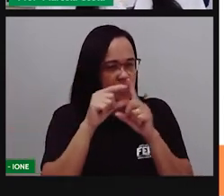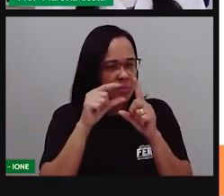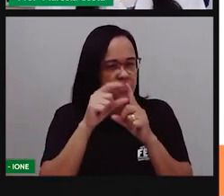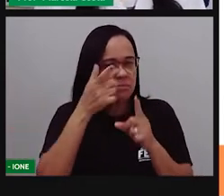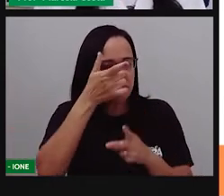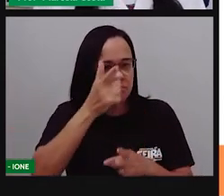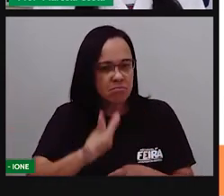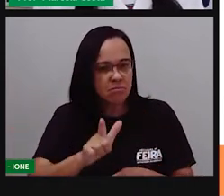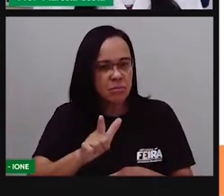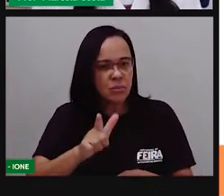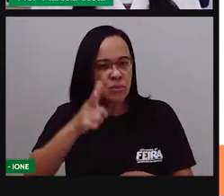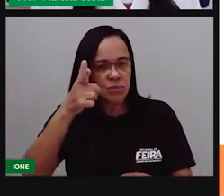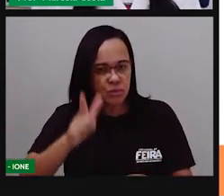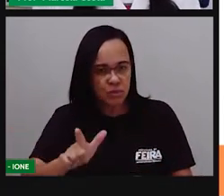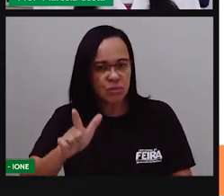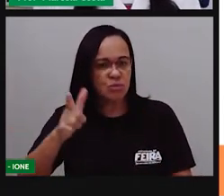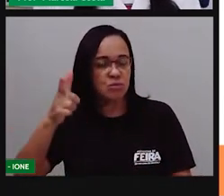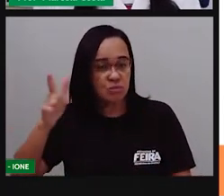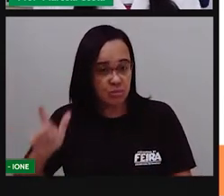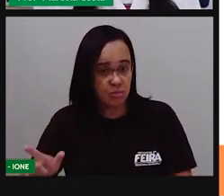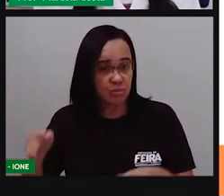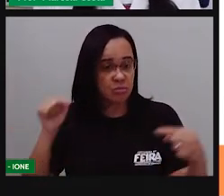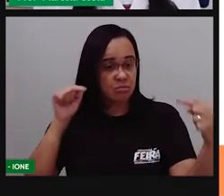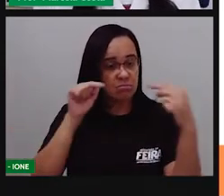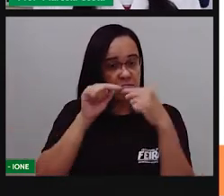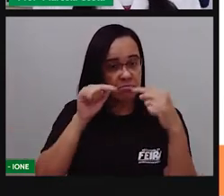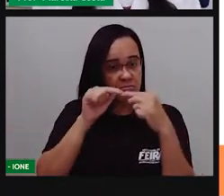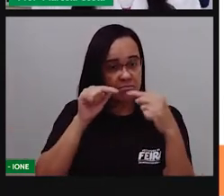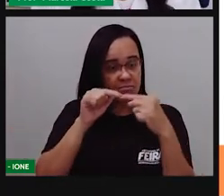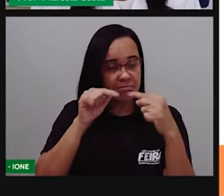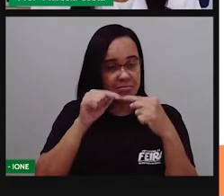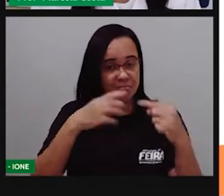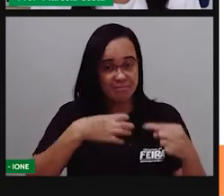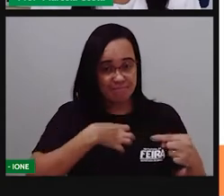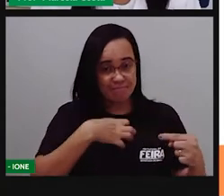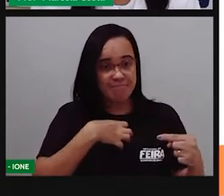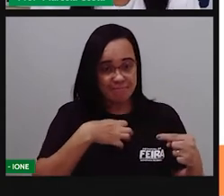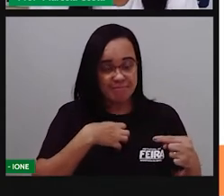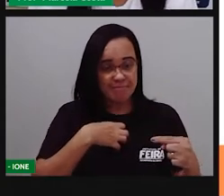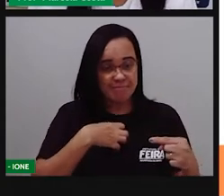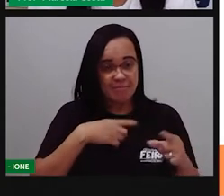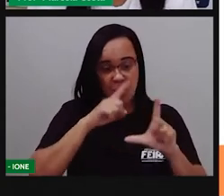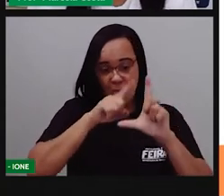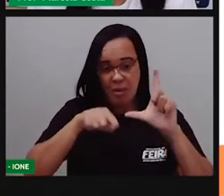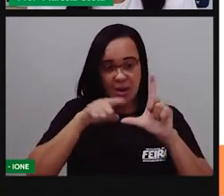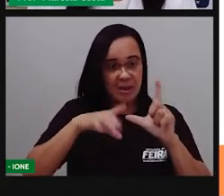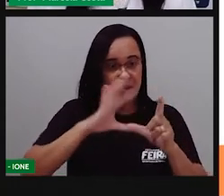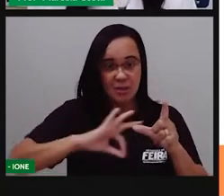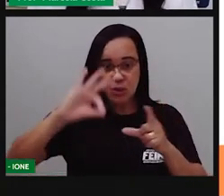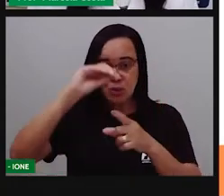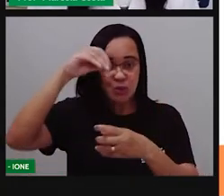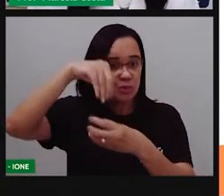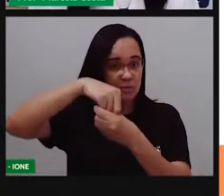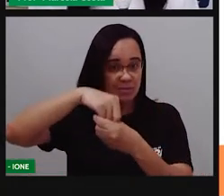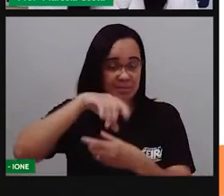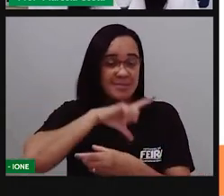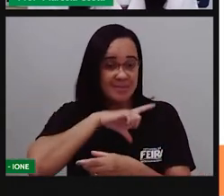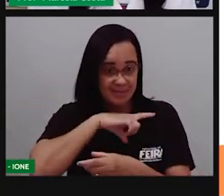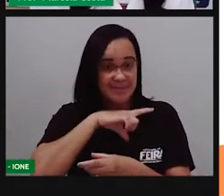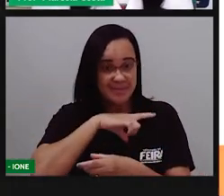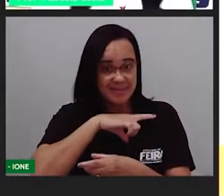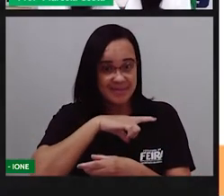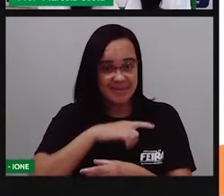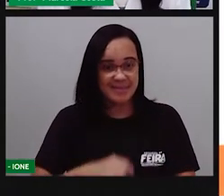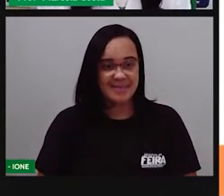com o mesmo som, que tem um som aí de uma letra que tá em todas elas, o que som é esse?